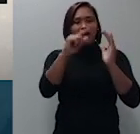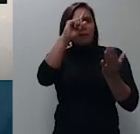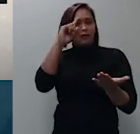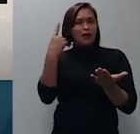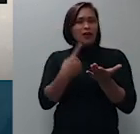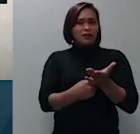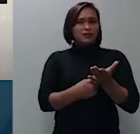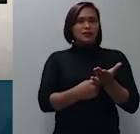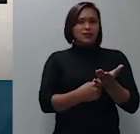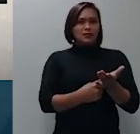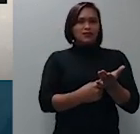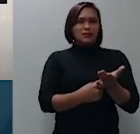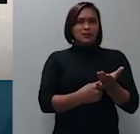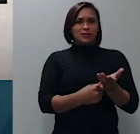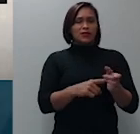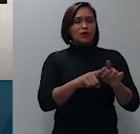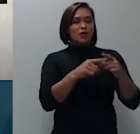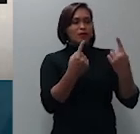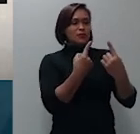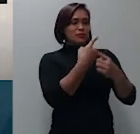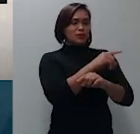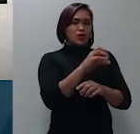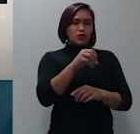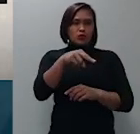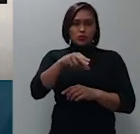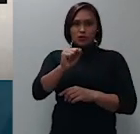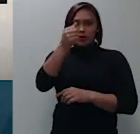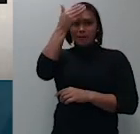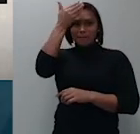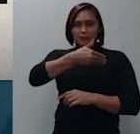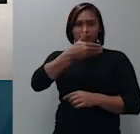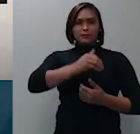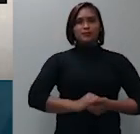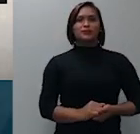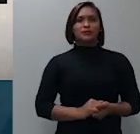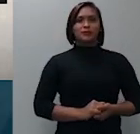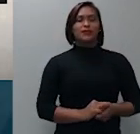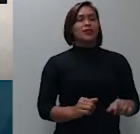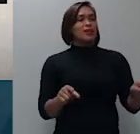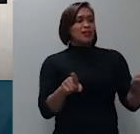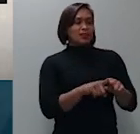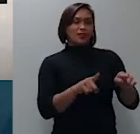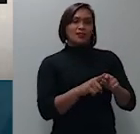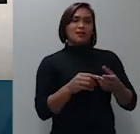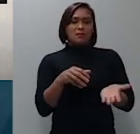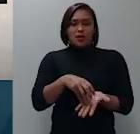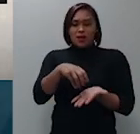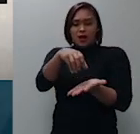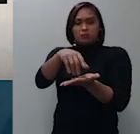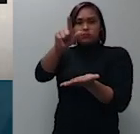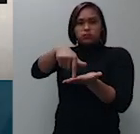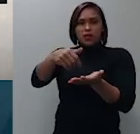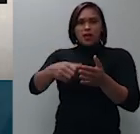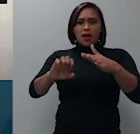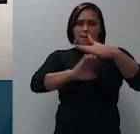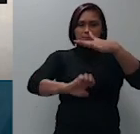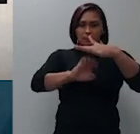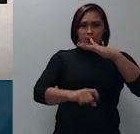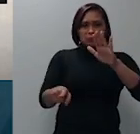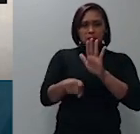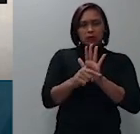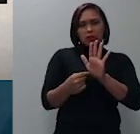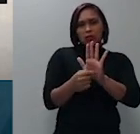inversão do ano da prova e resignada a transportadora apresentou em 14 de 6 pedido de